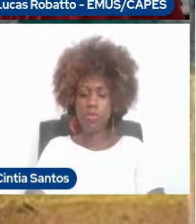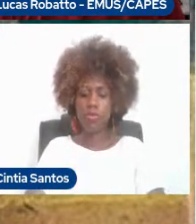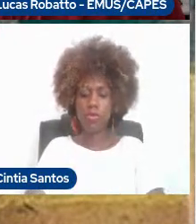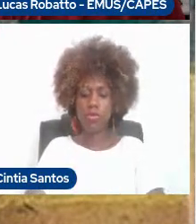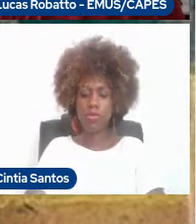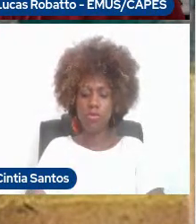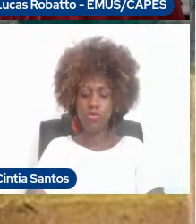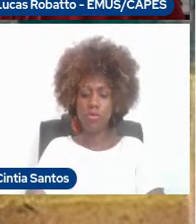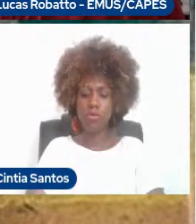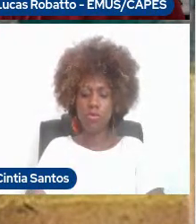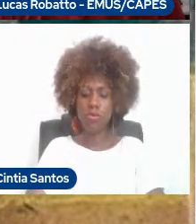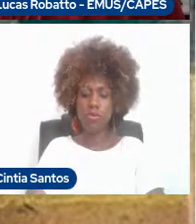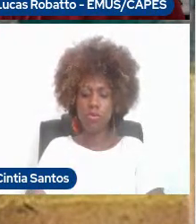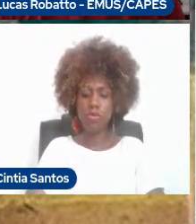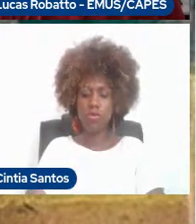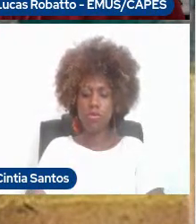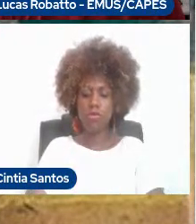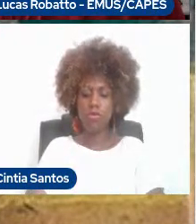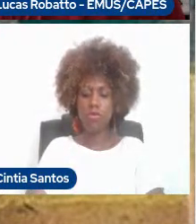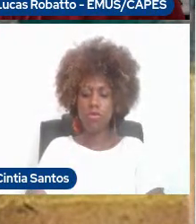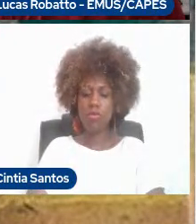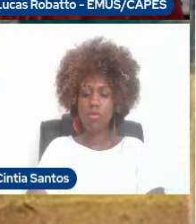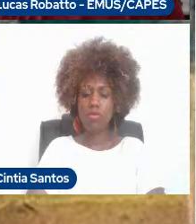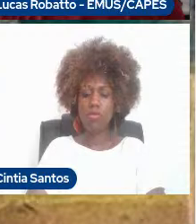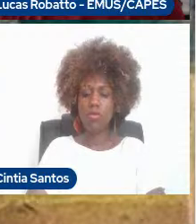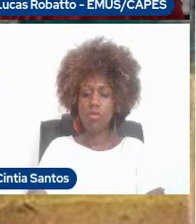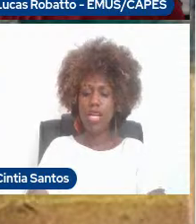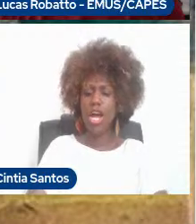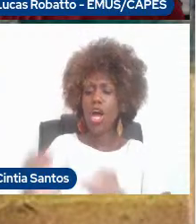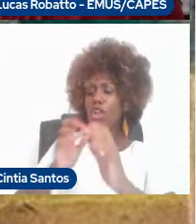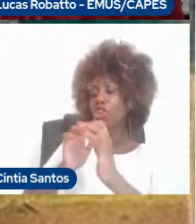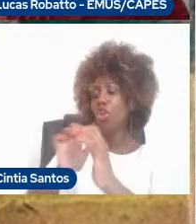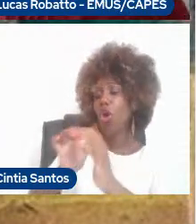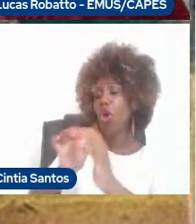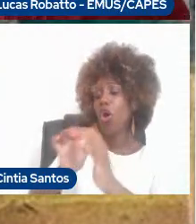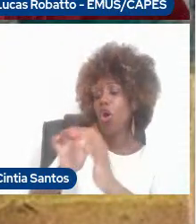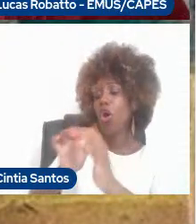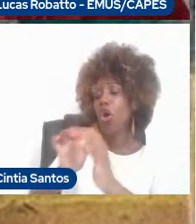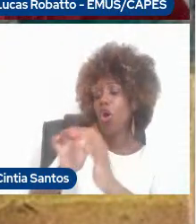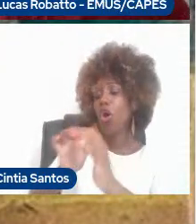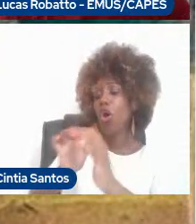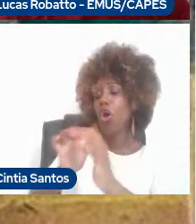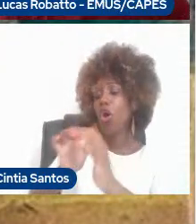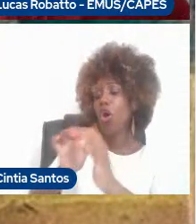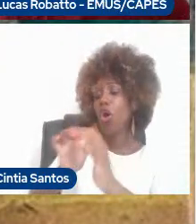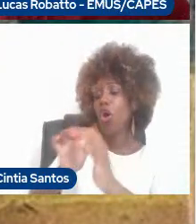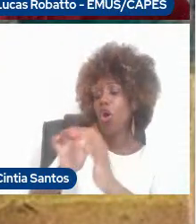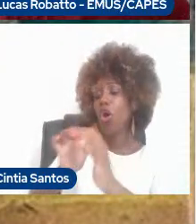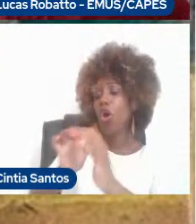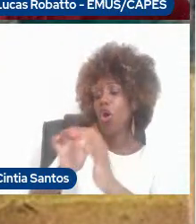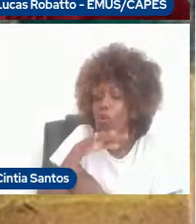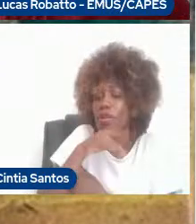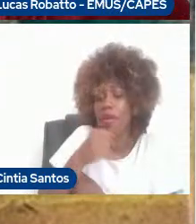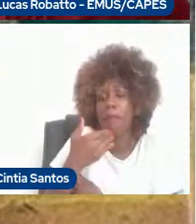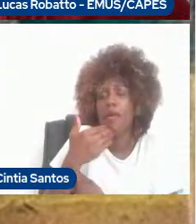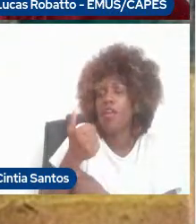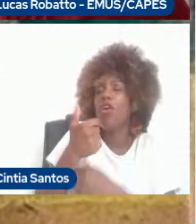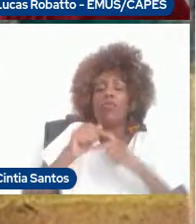musical, porque tocar sem dor é muito melhor do que tocar com dor. Falo por experiência própria. Próximo slide.